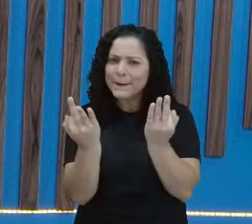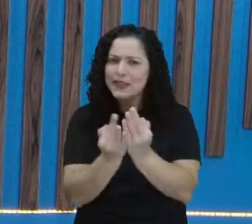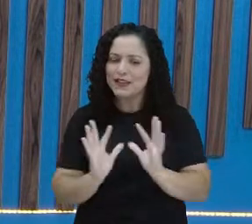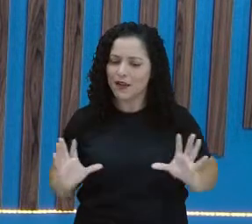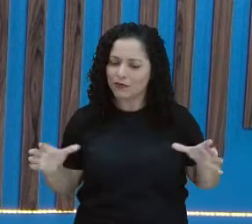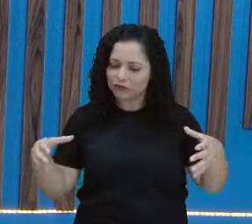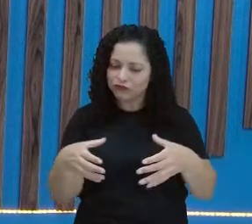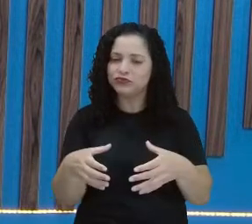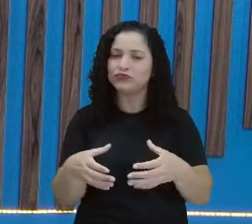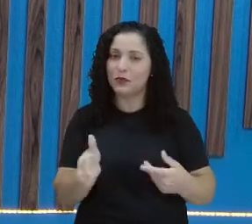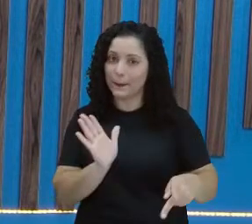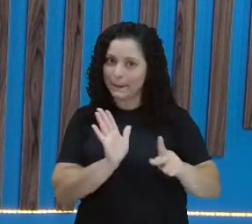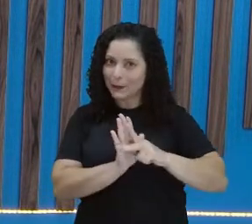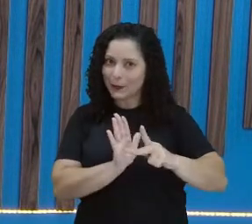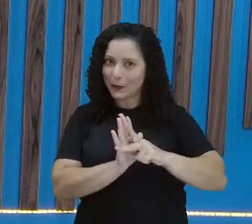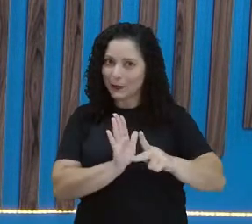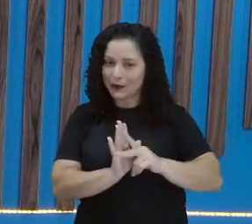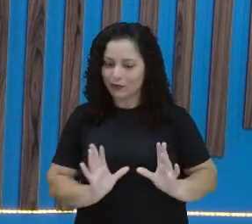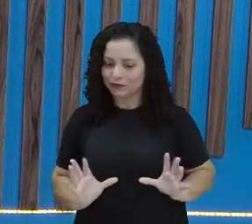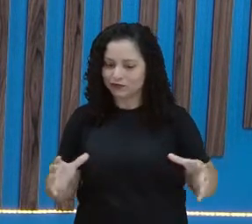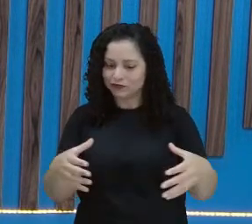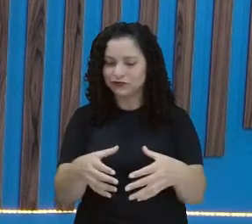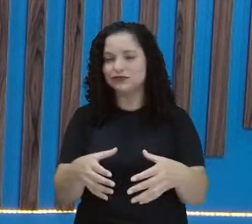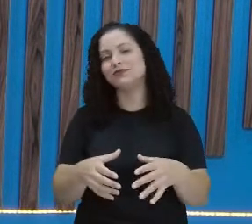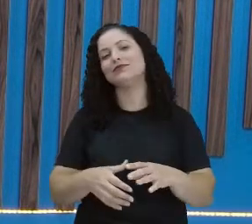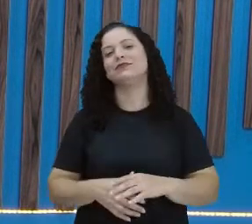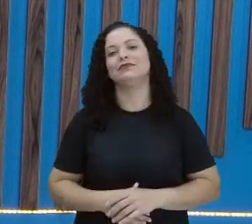própria família.